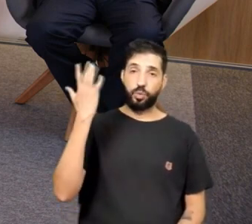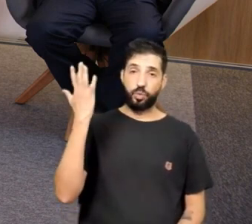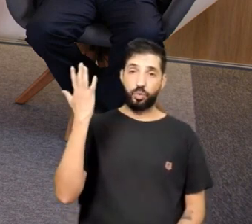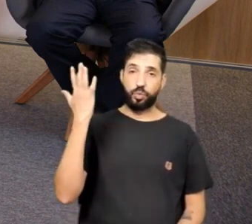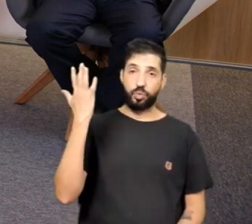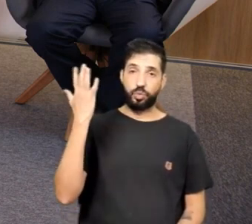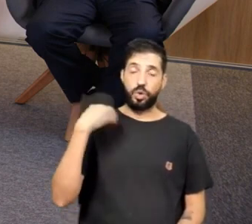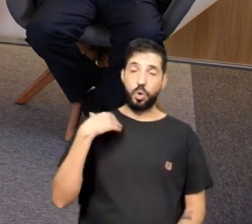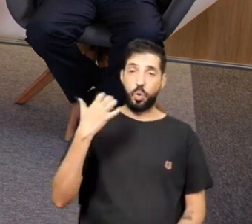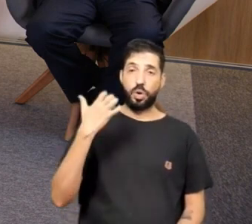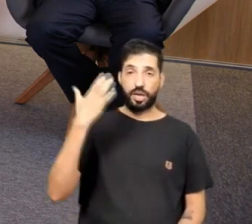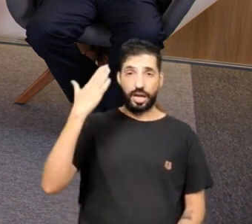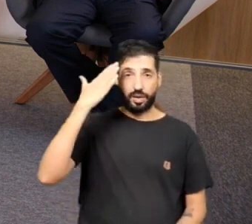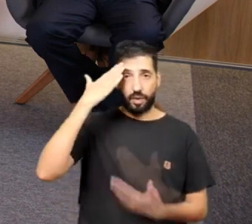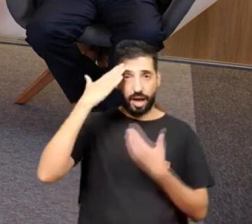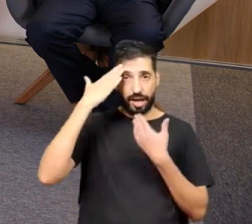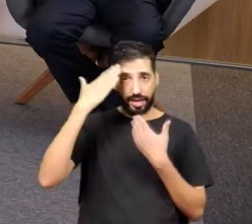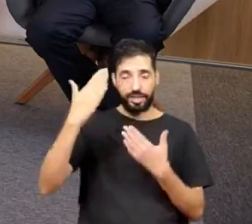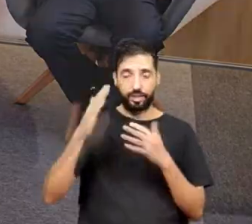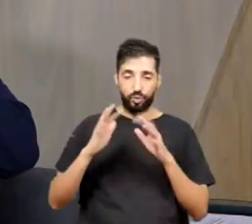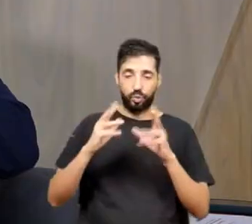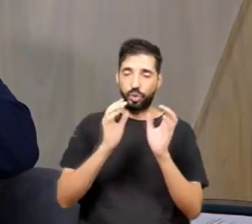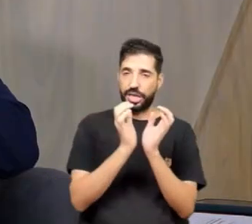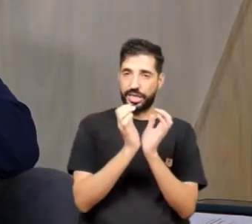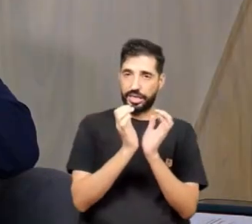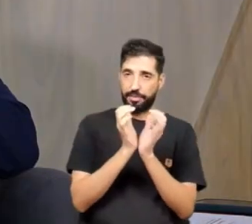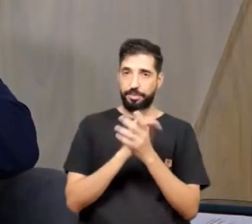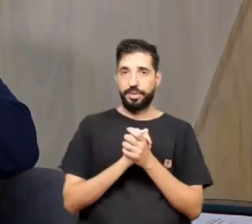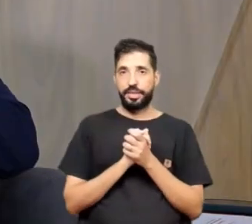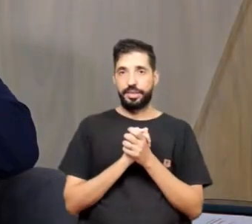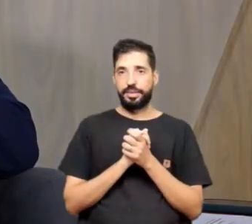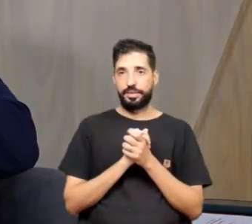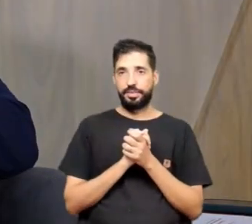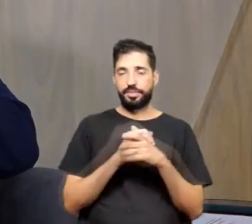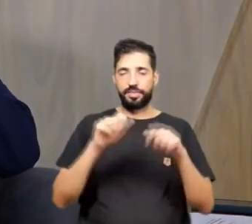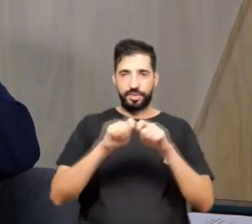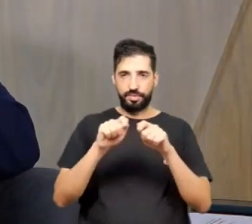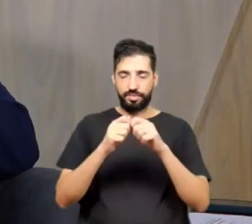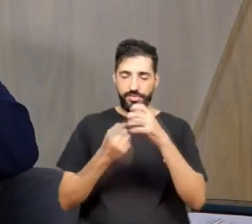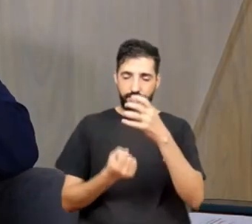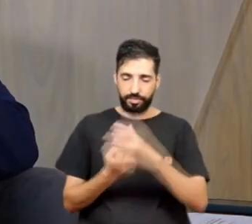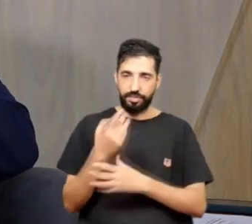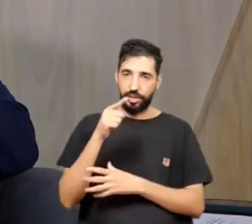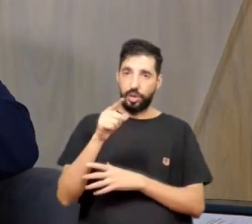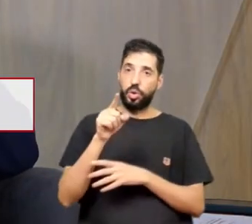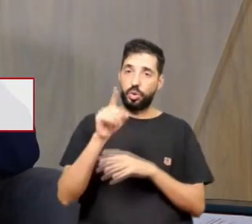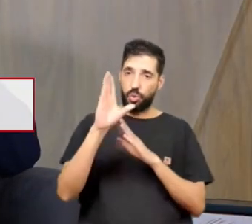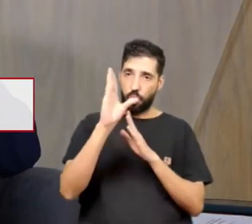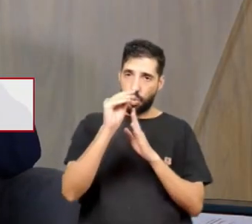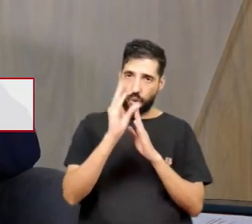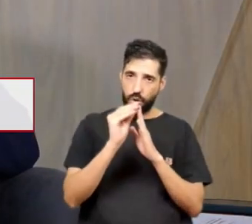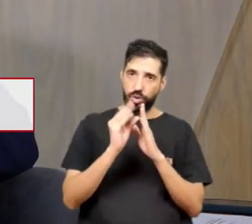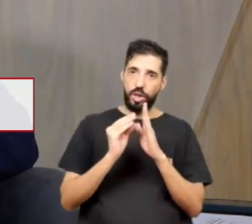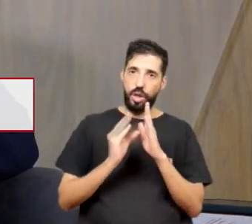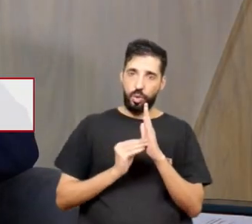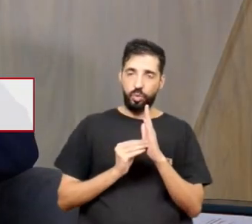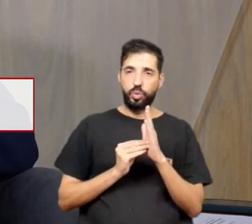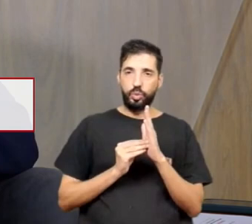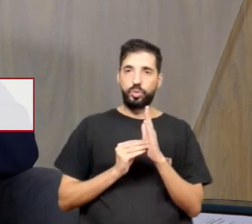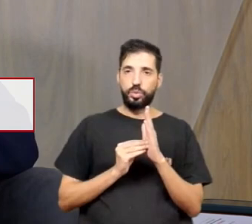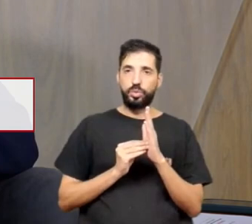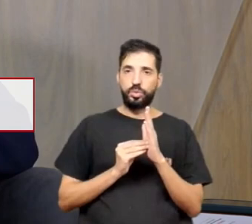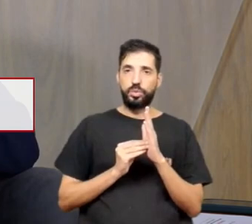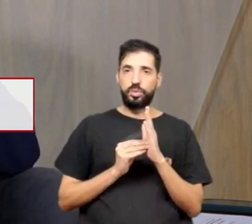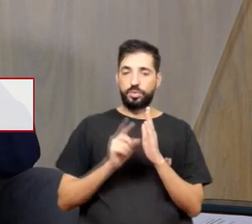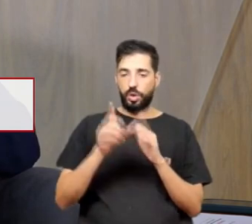agradecer toda a equipe que produziu esses conteúdos, que deu o curso